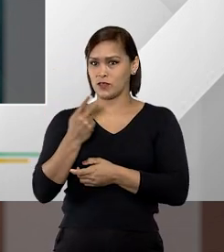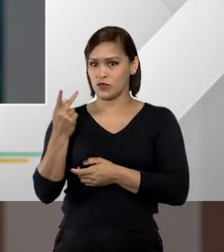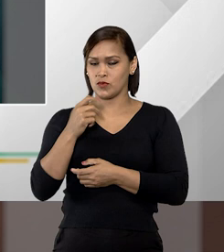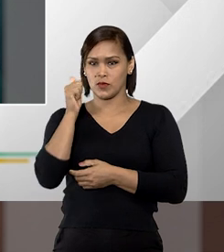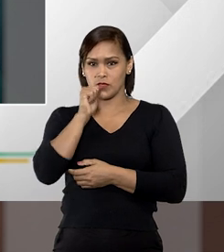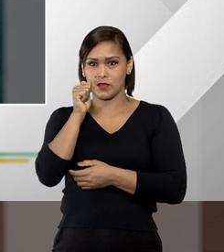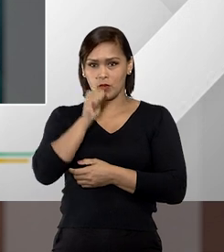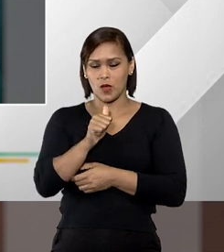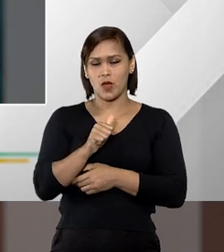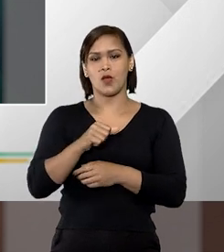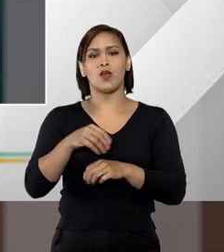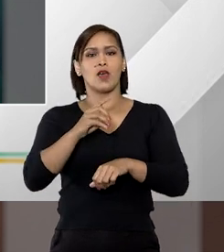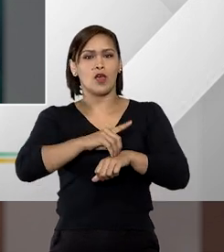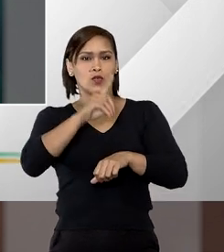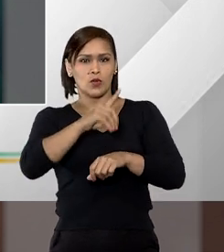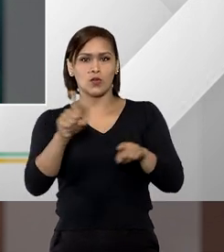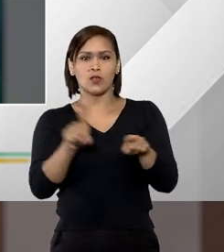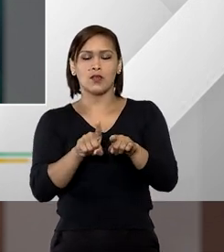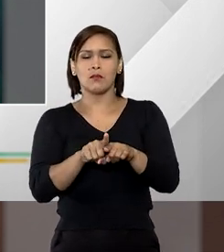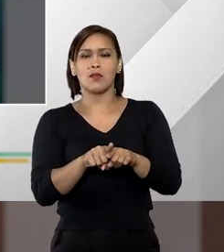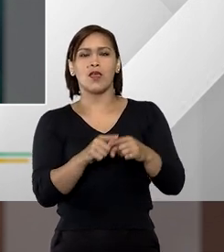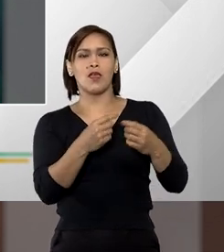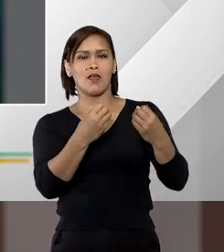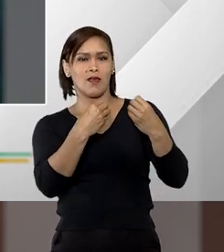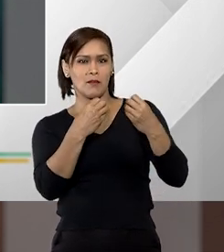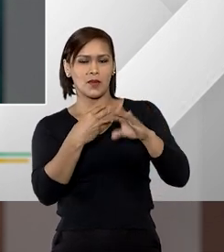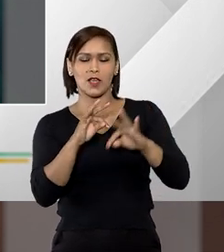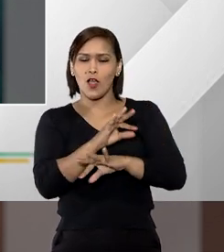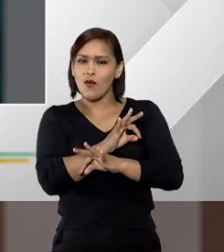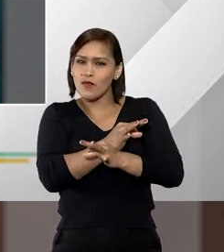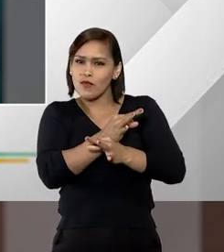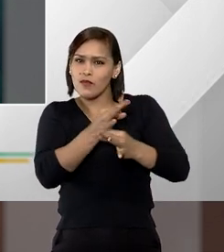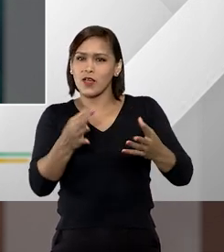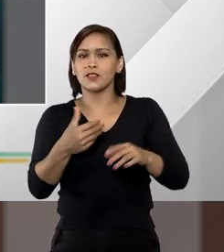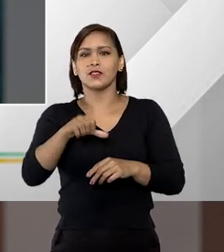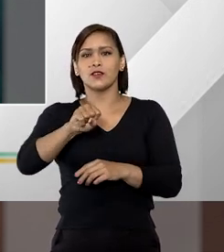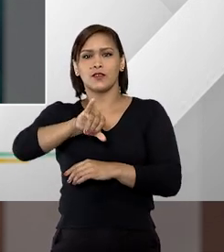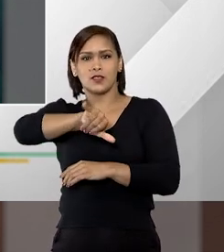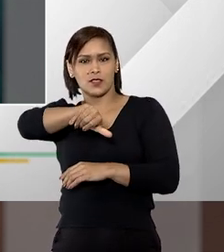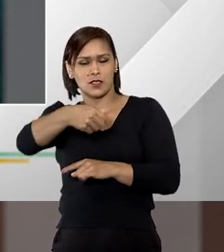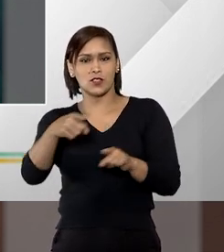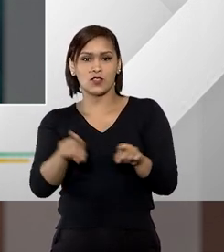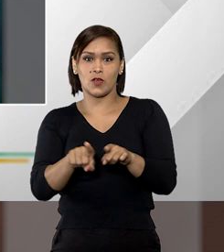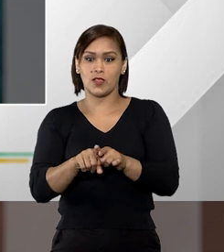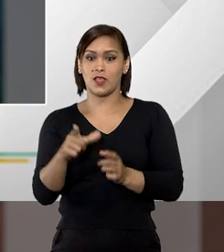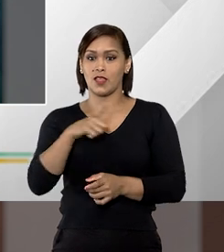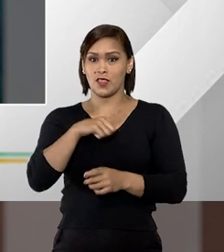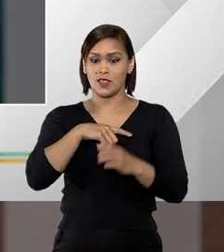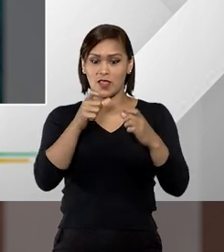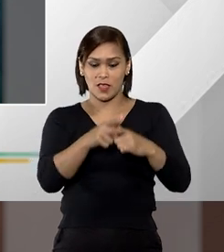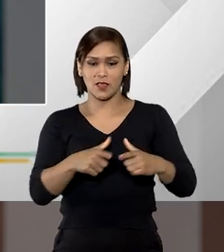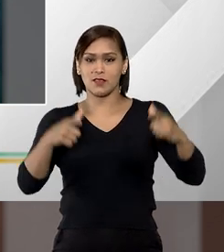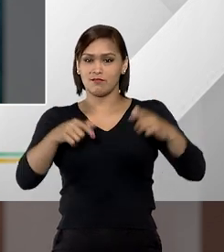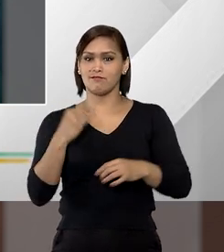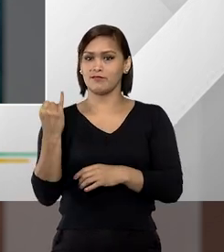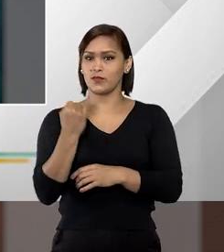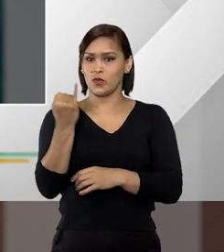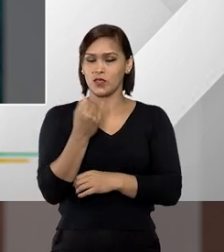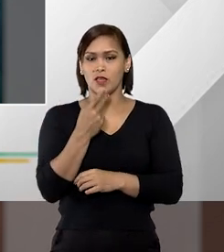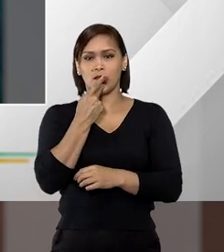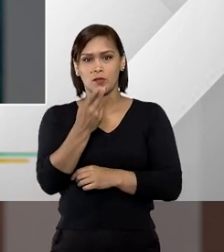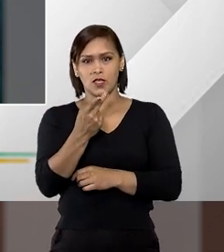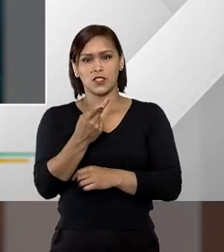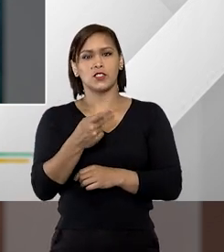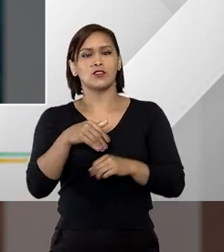doutor José Nildo aprendemos muito hoje que bom que o Superior Tribunal de Justiça tem esse espaço importante para a gente